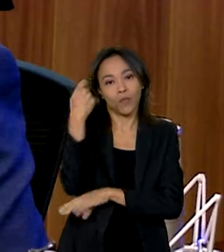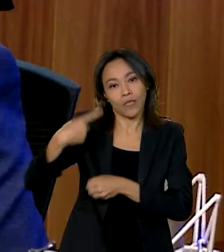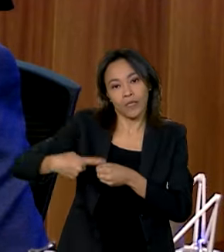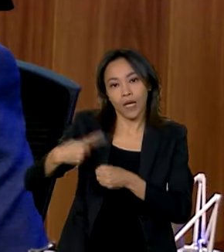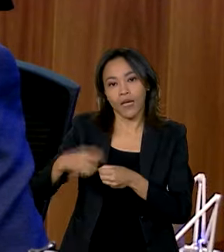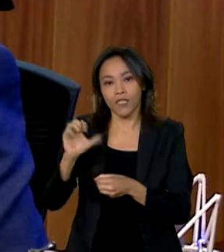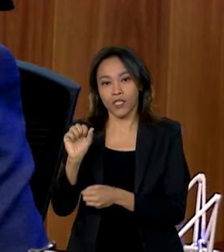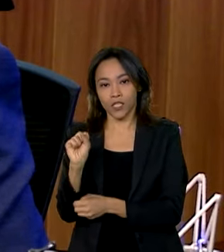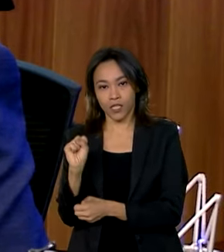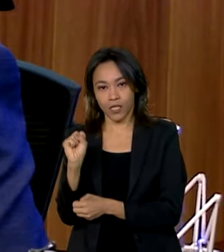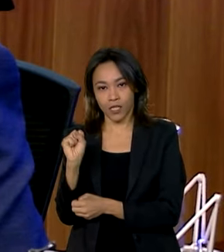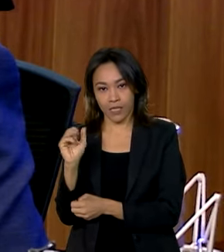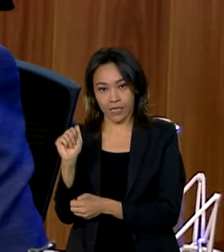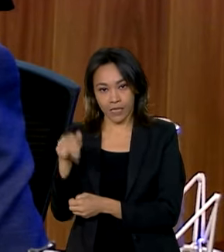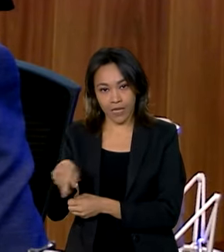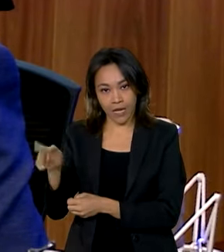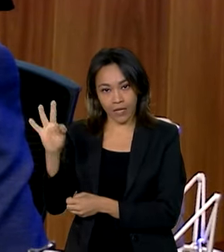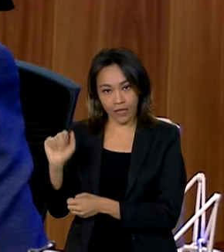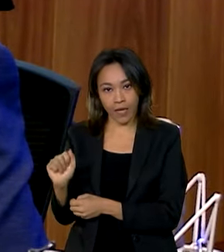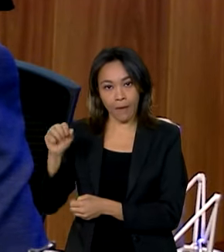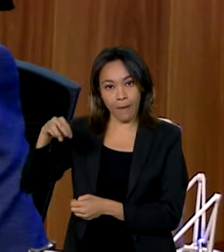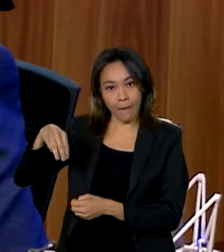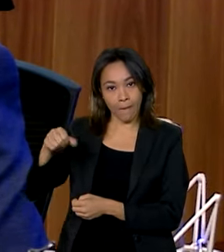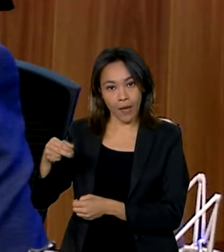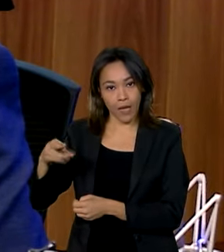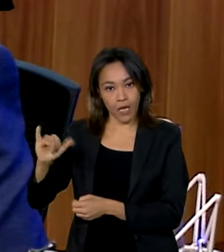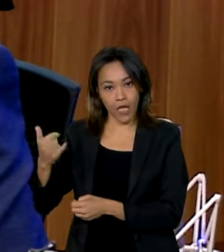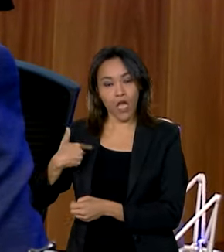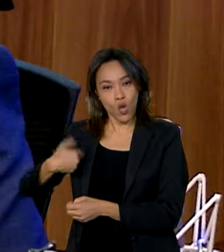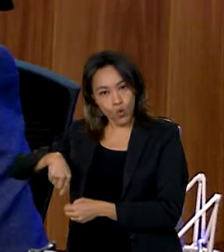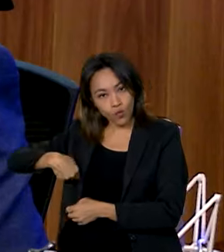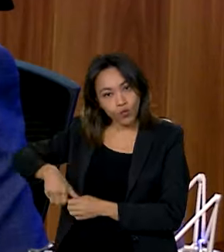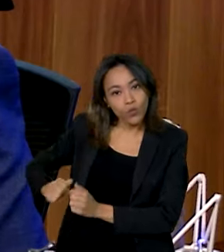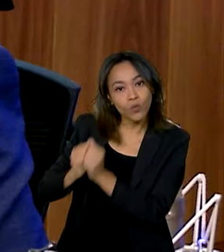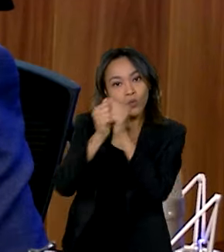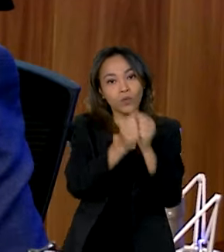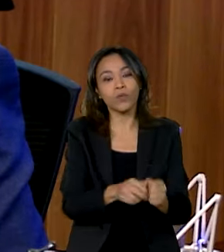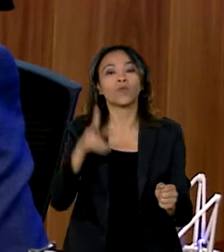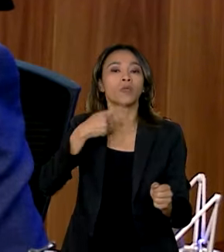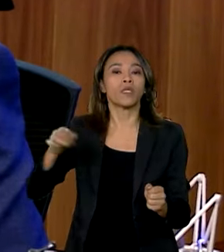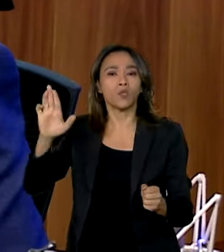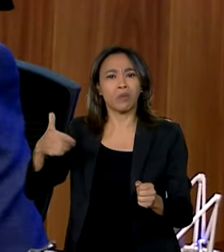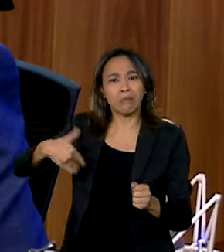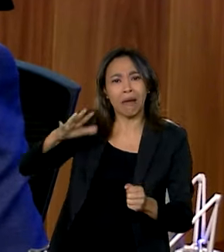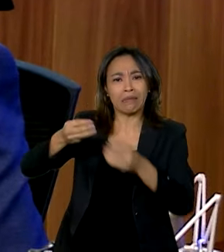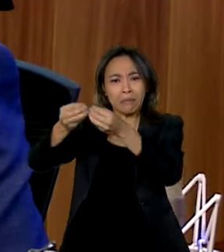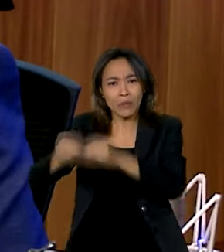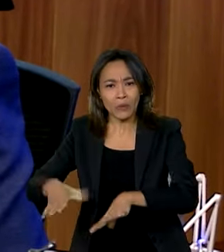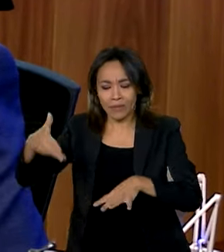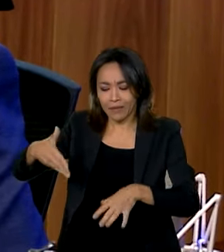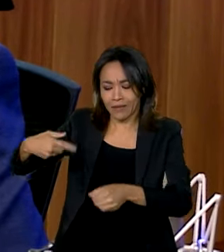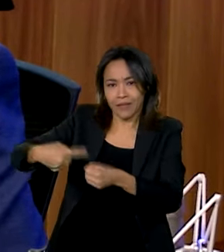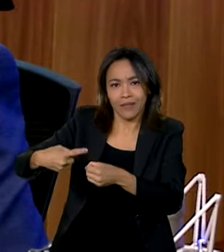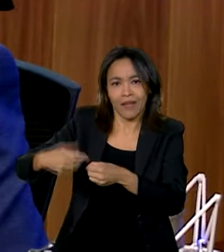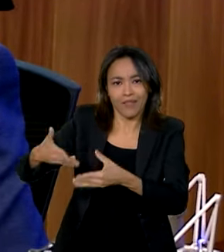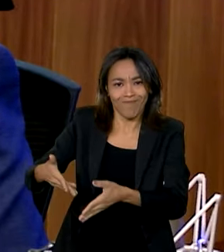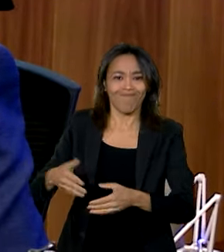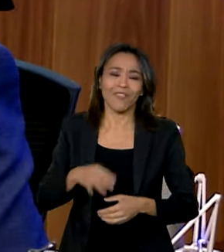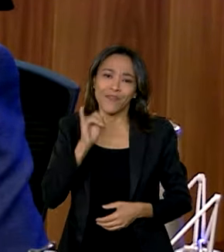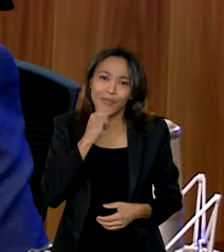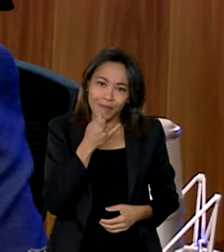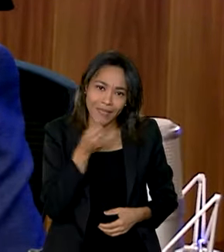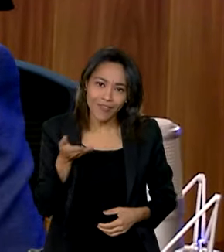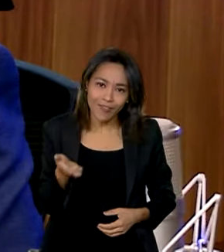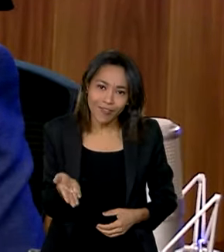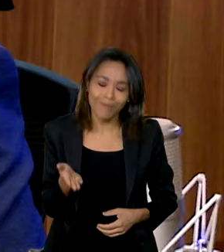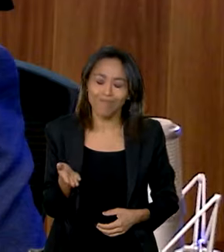estivemos ontem com o presidente Lula, em uma das cidades mais atingidas. E, infelizmente, nós estamos